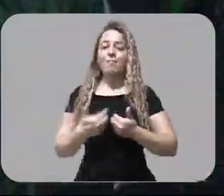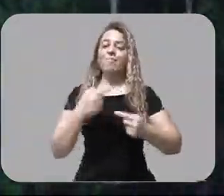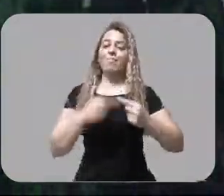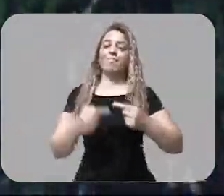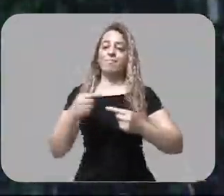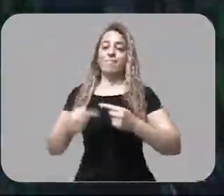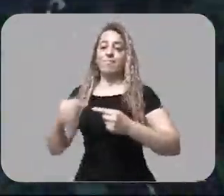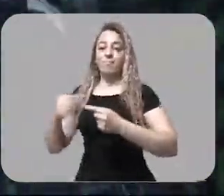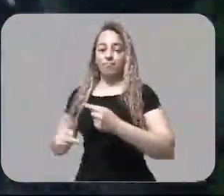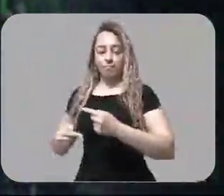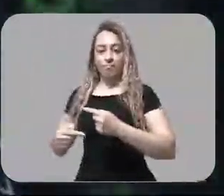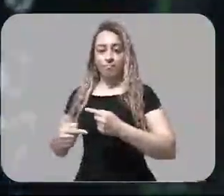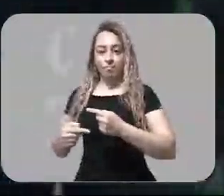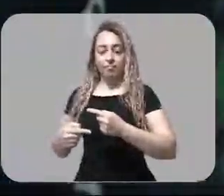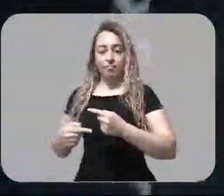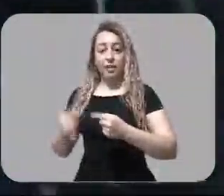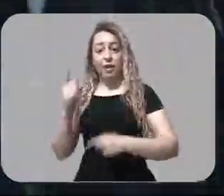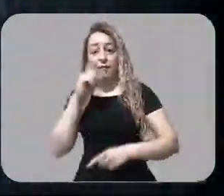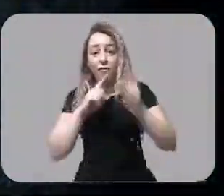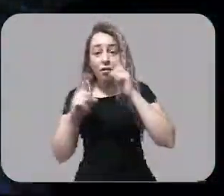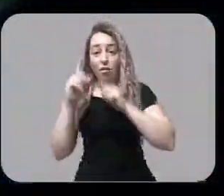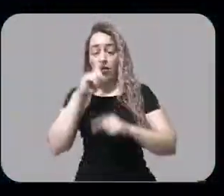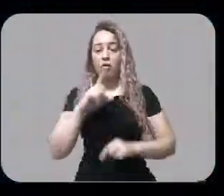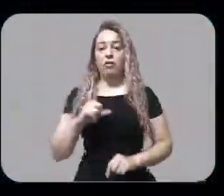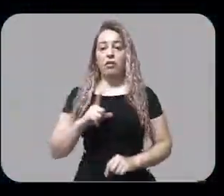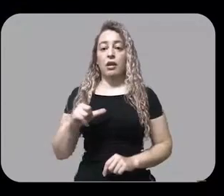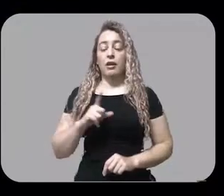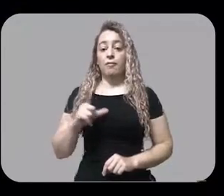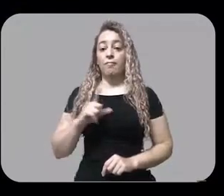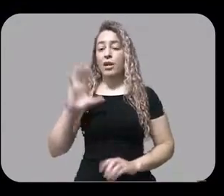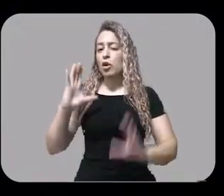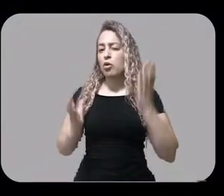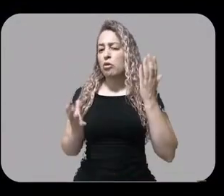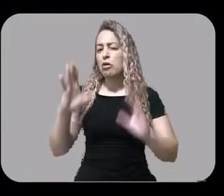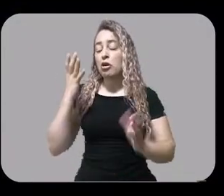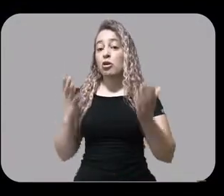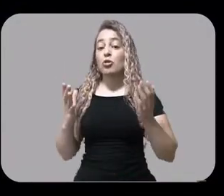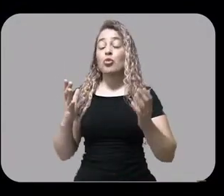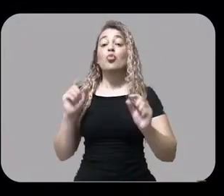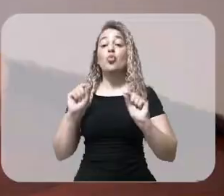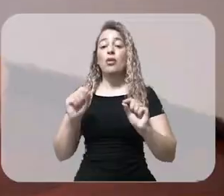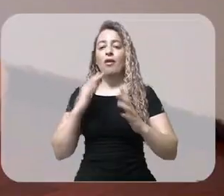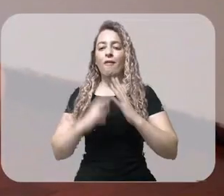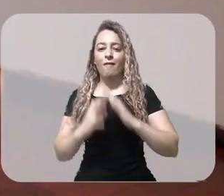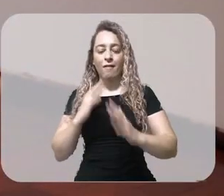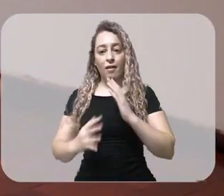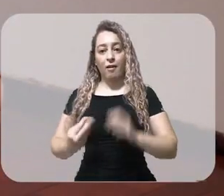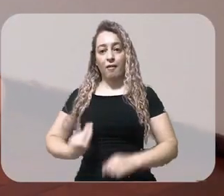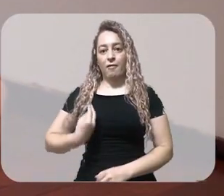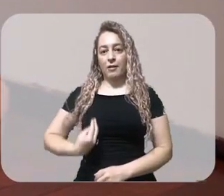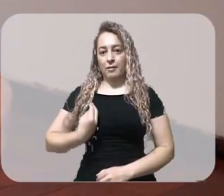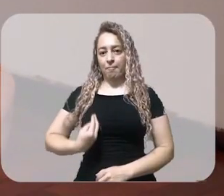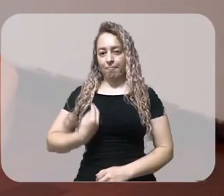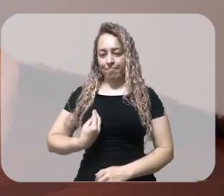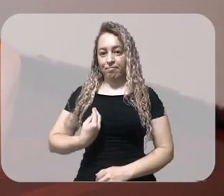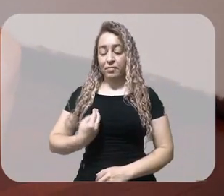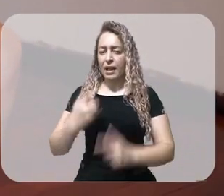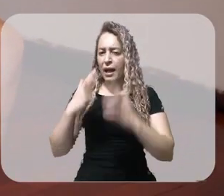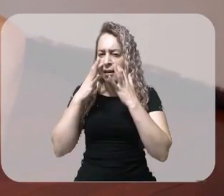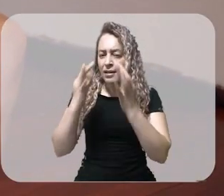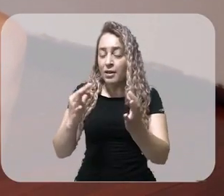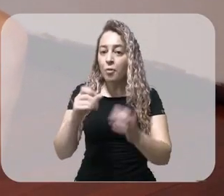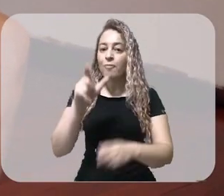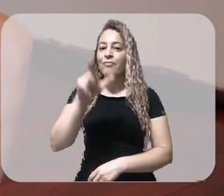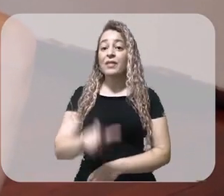de construir sua própria cidade. E isso afeta diretamente a vida social dele. Preste atenção. Enzo,